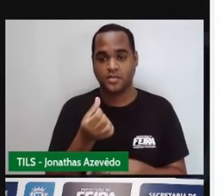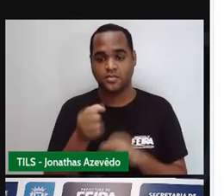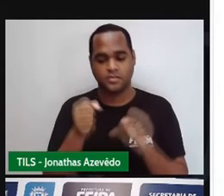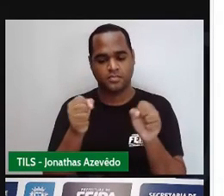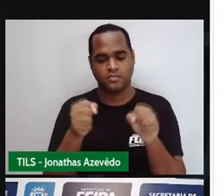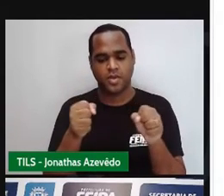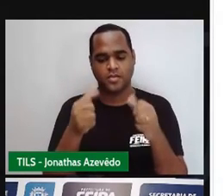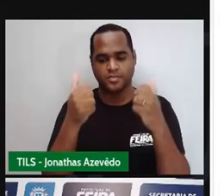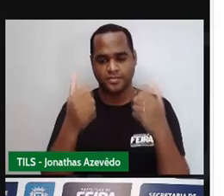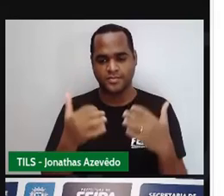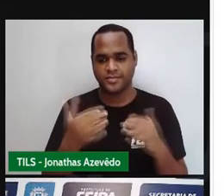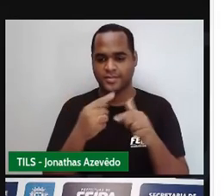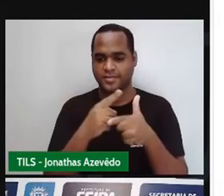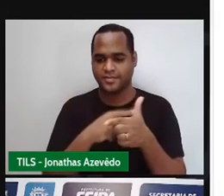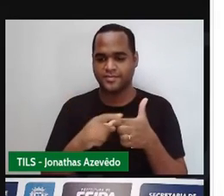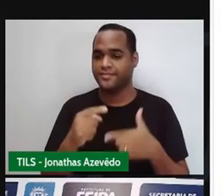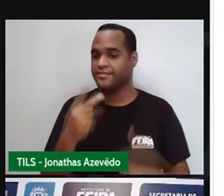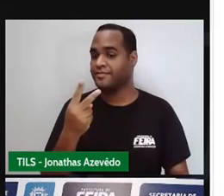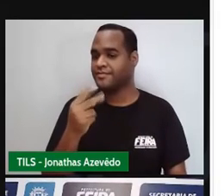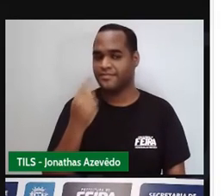2 vamos multiplicar